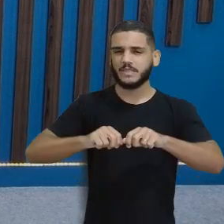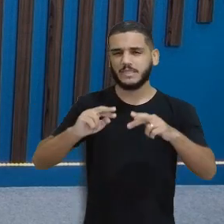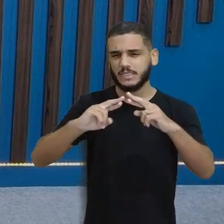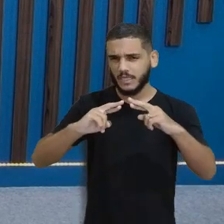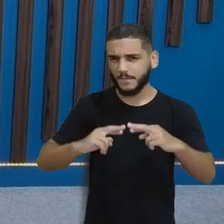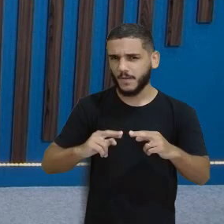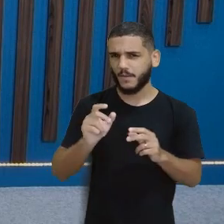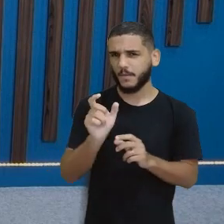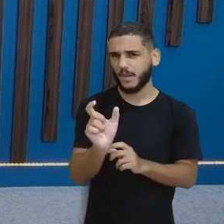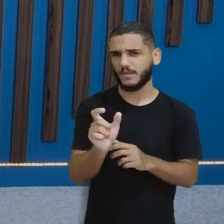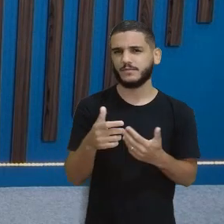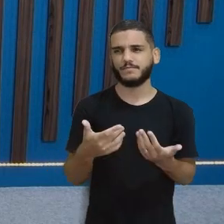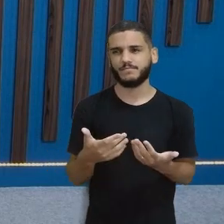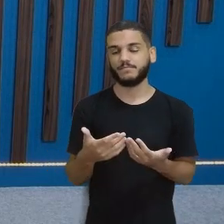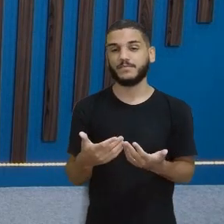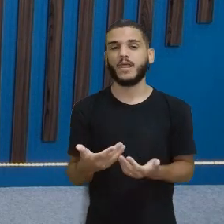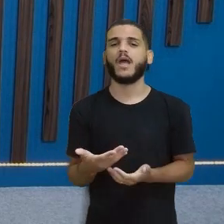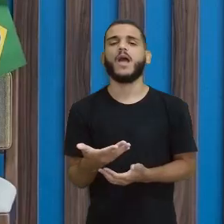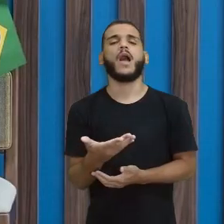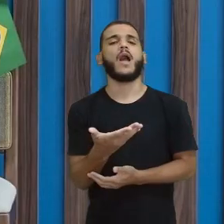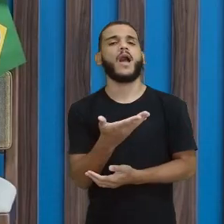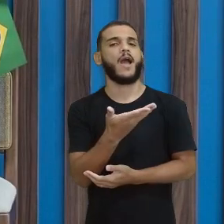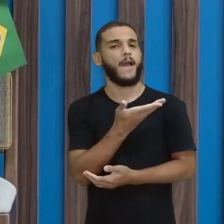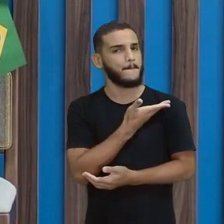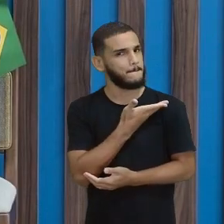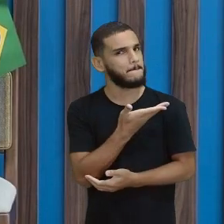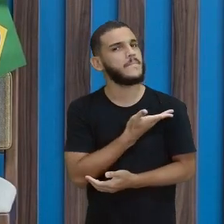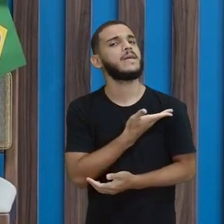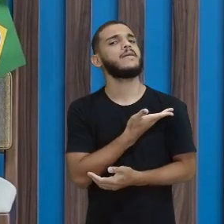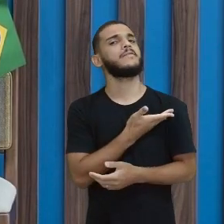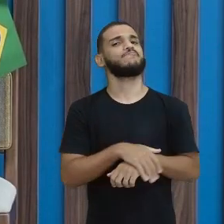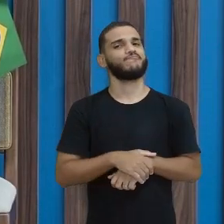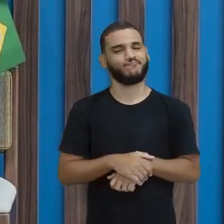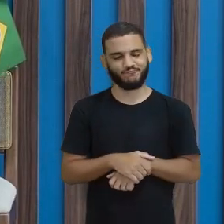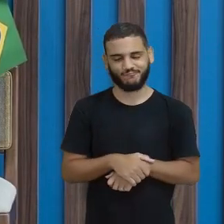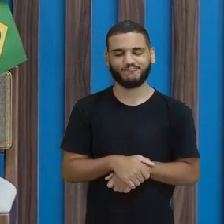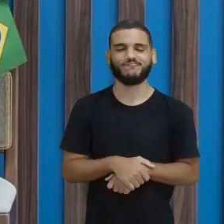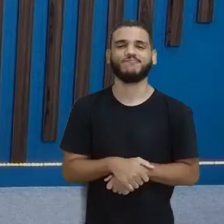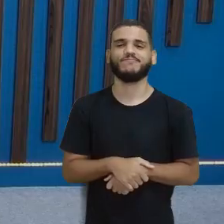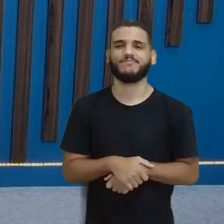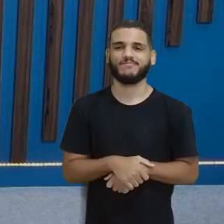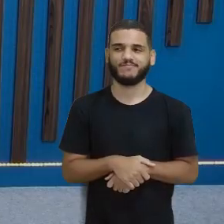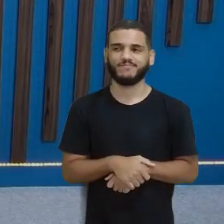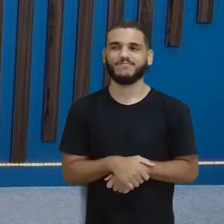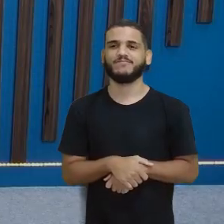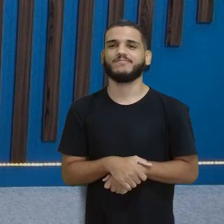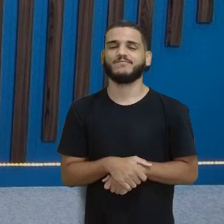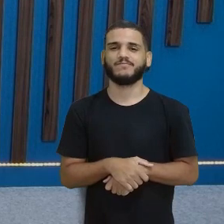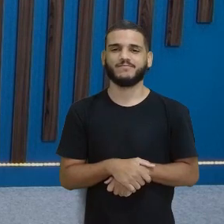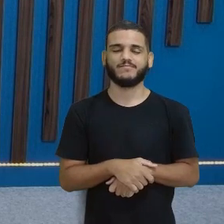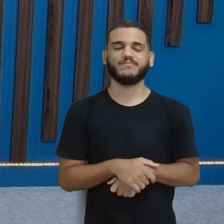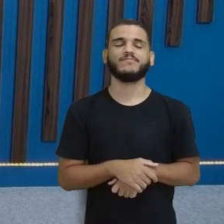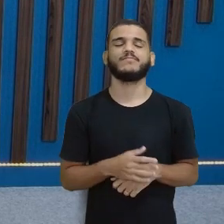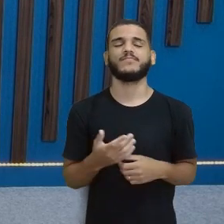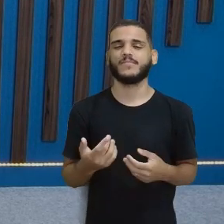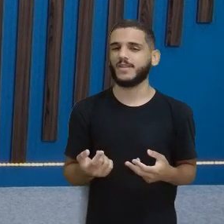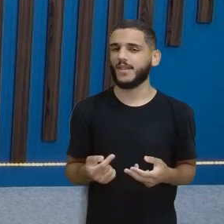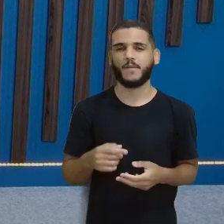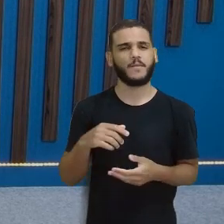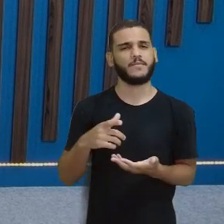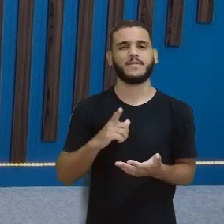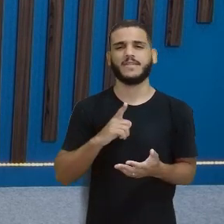com essa palavra? Amigão Amigão Eita, boa! Então, olha aí, está vendo? Amigão